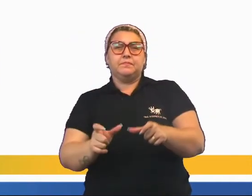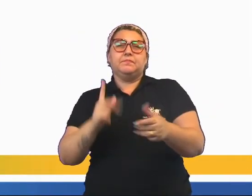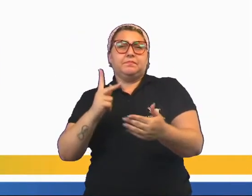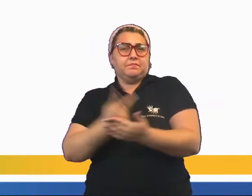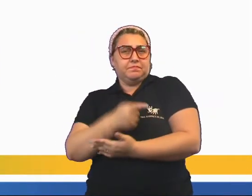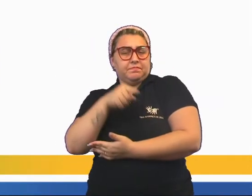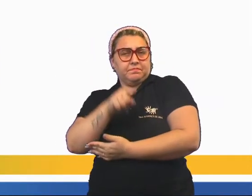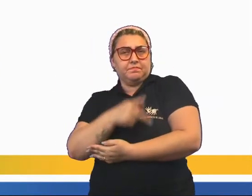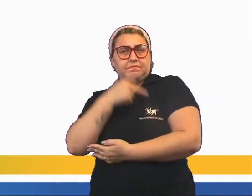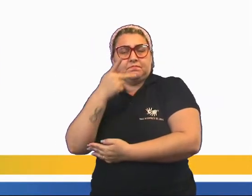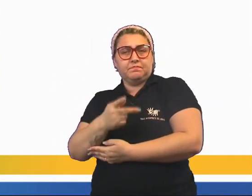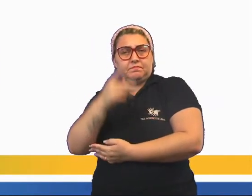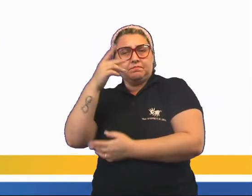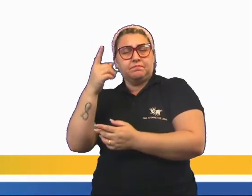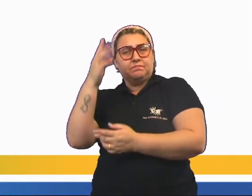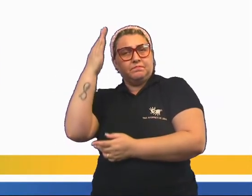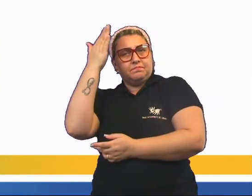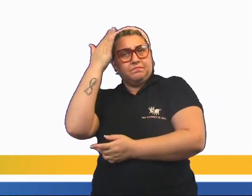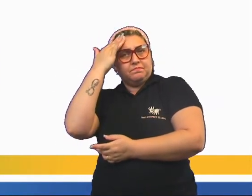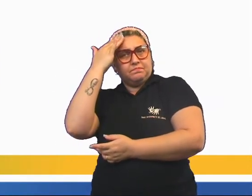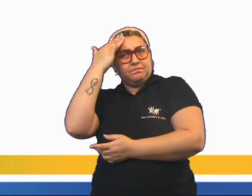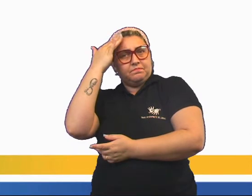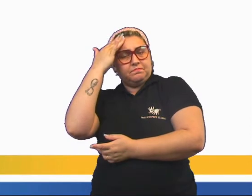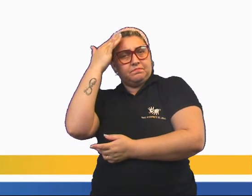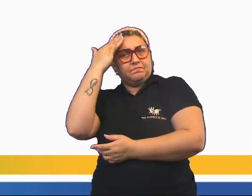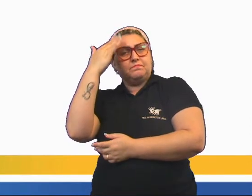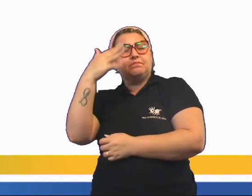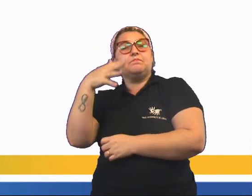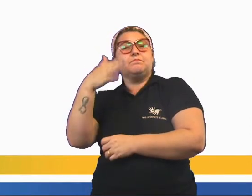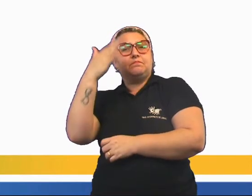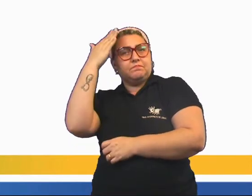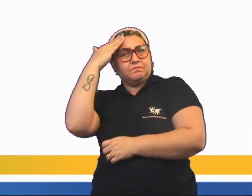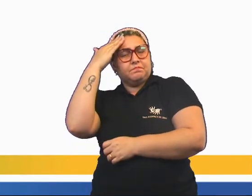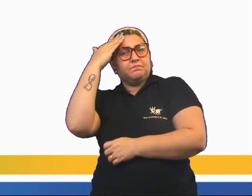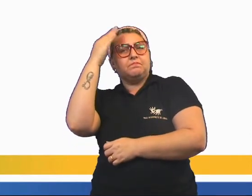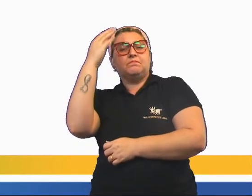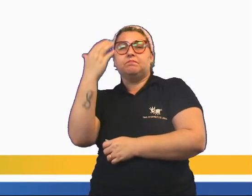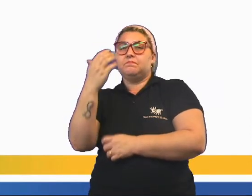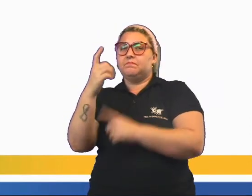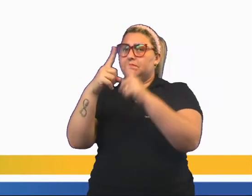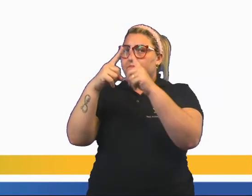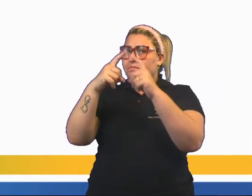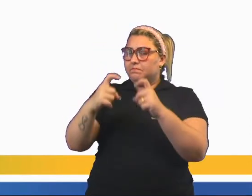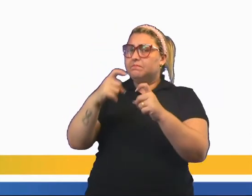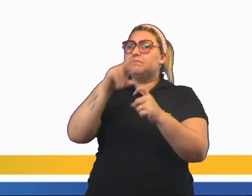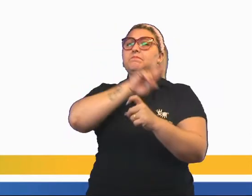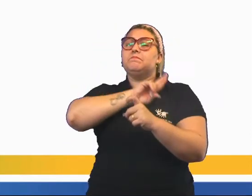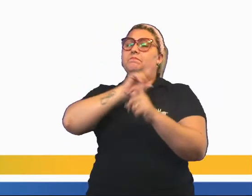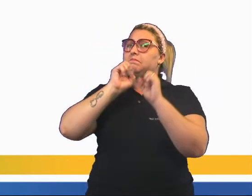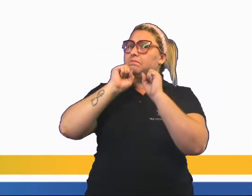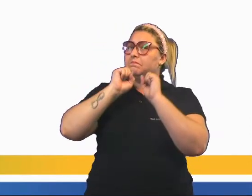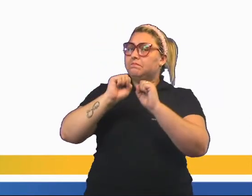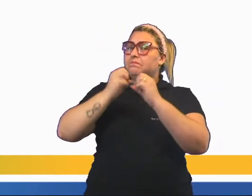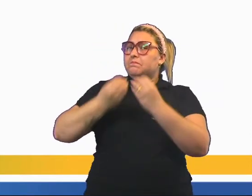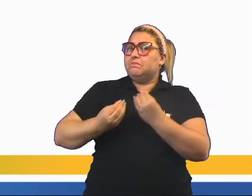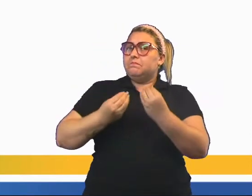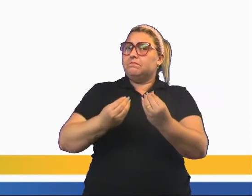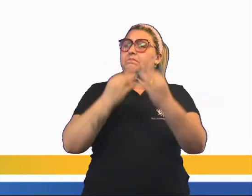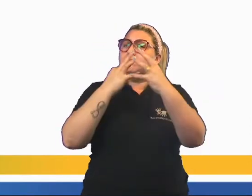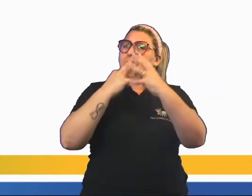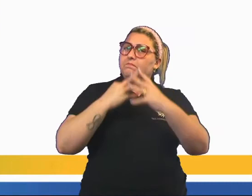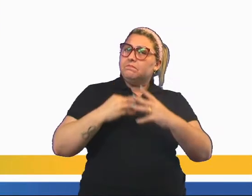dizer que o conhecimento científico é mais importante do que o conhecimento religioso. O conhecimento religioso pode dar ao homem uma